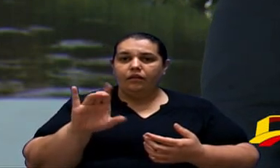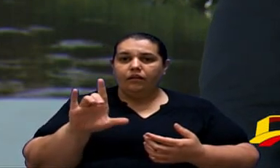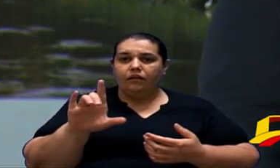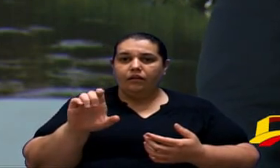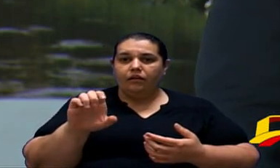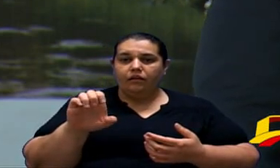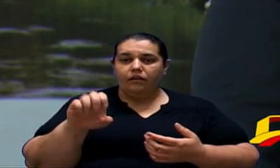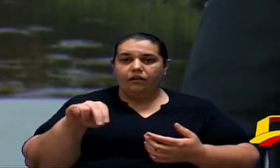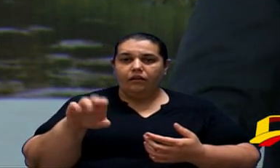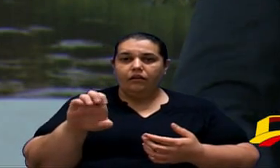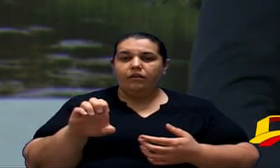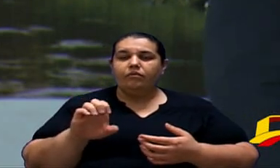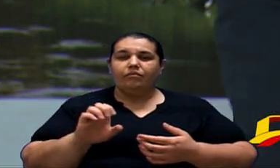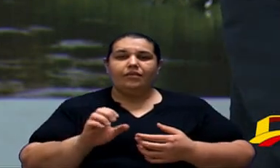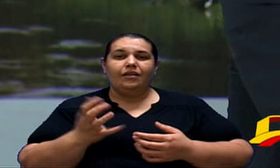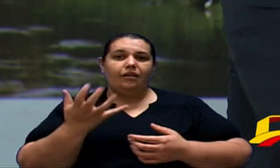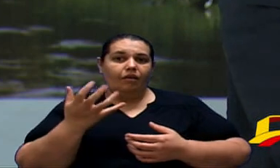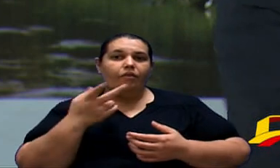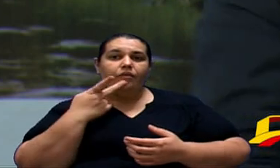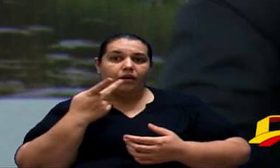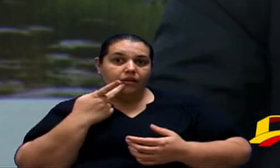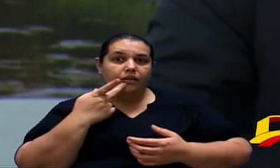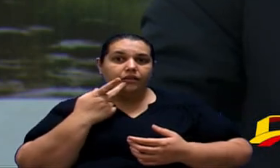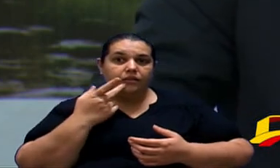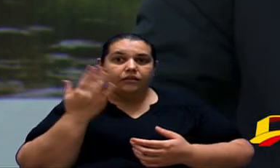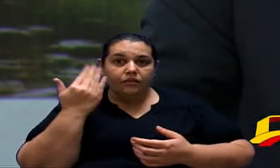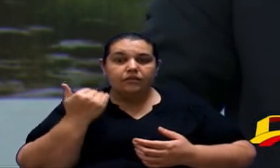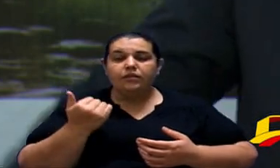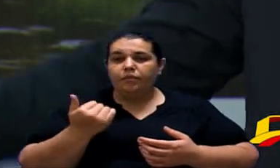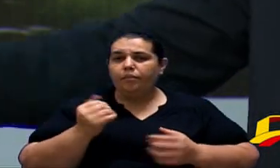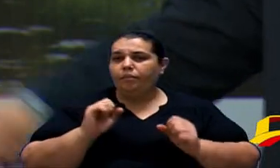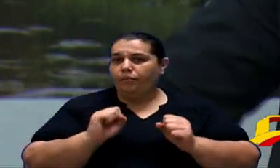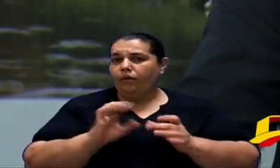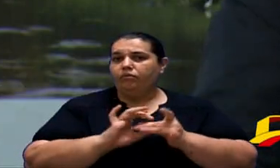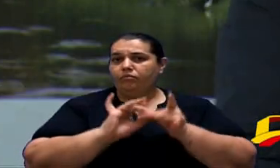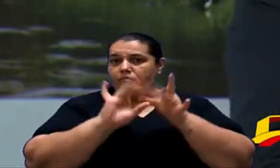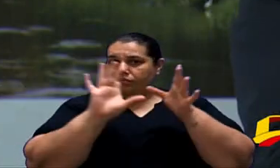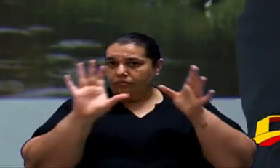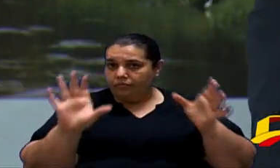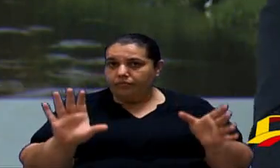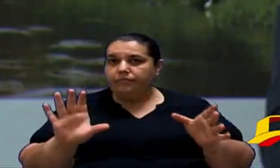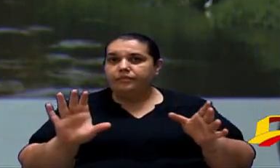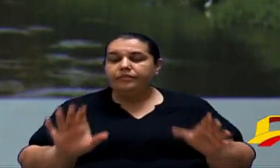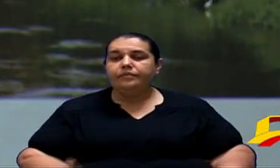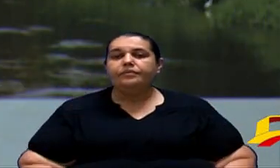ou se não quiser falar porque eu acho que já abordamos bastante pode ficar à vontade doutora